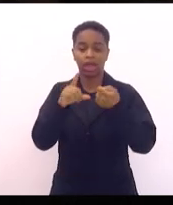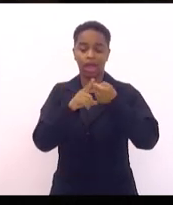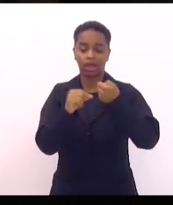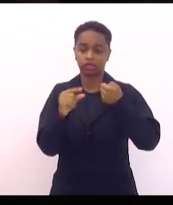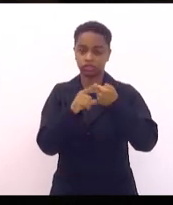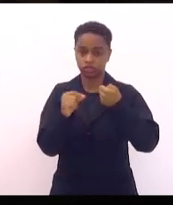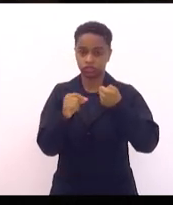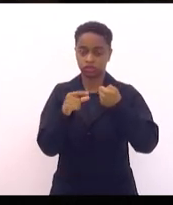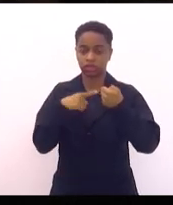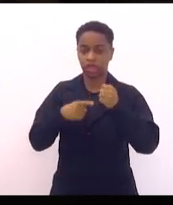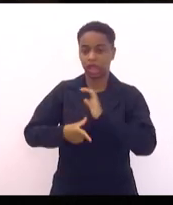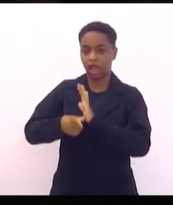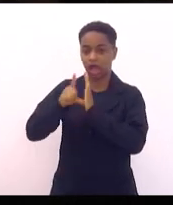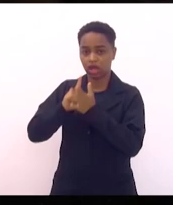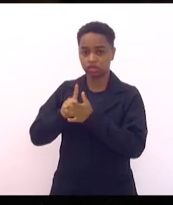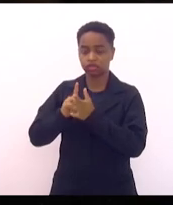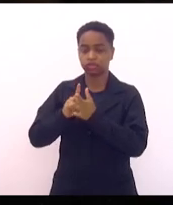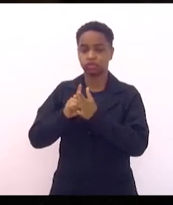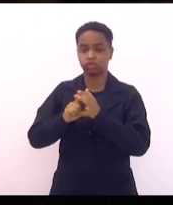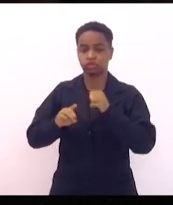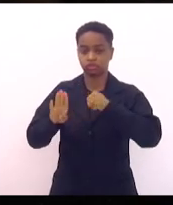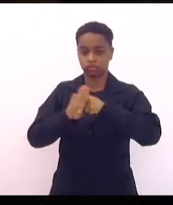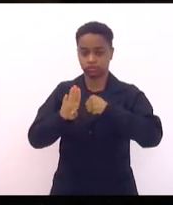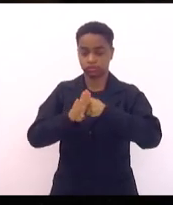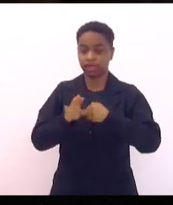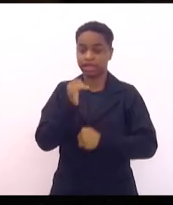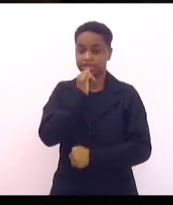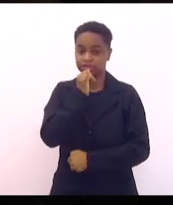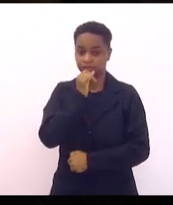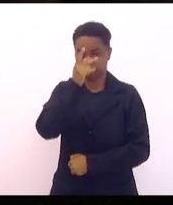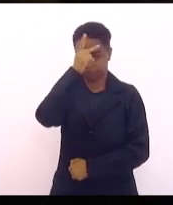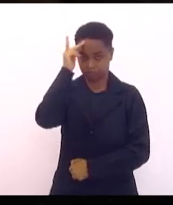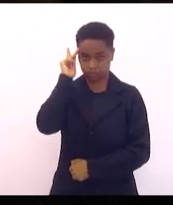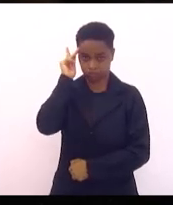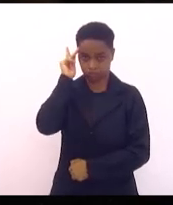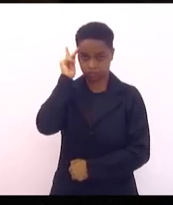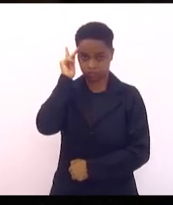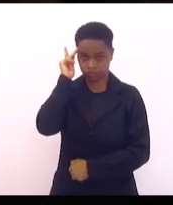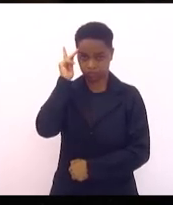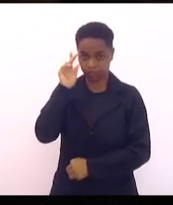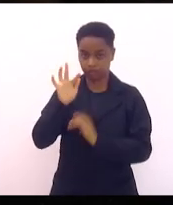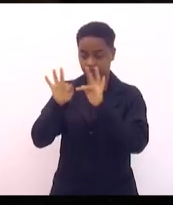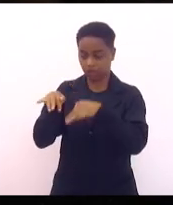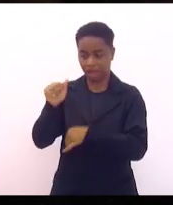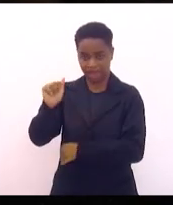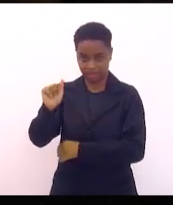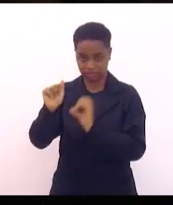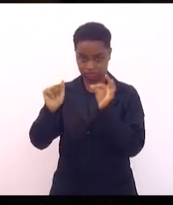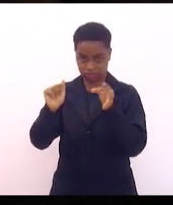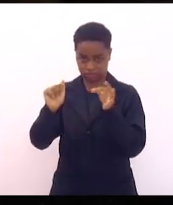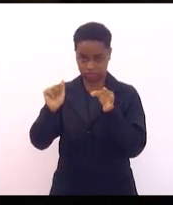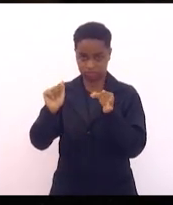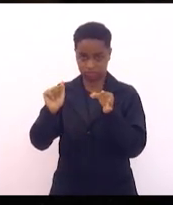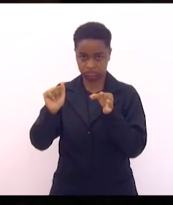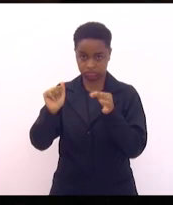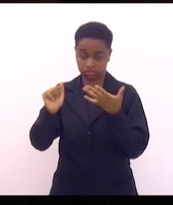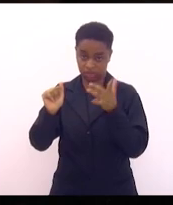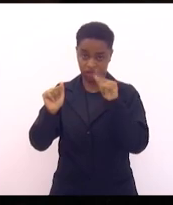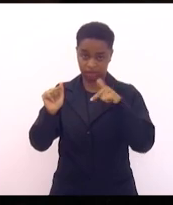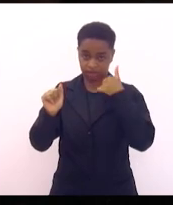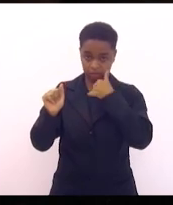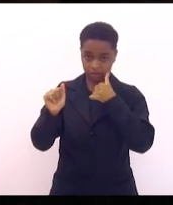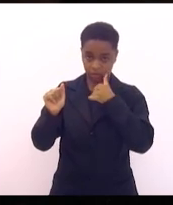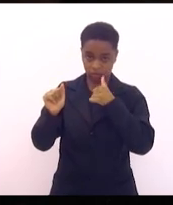que precede o substantivo. Por exemplo, pessoa, não termina com A? E é feminino?